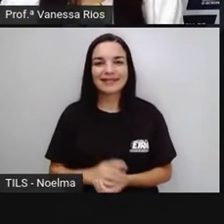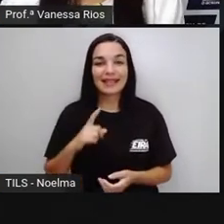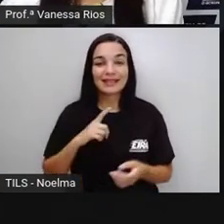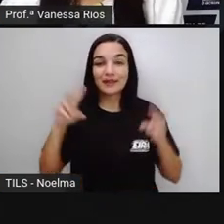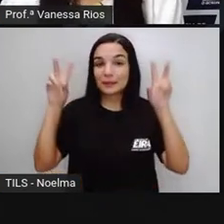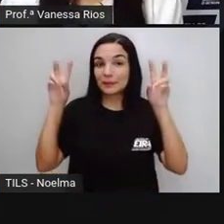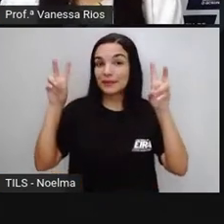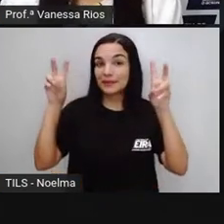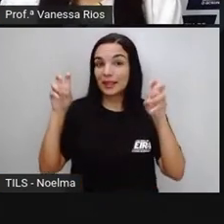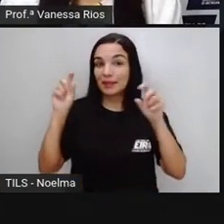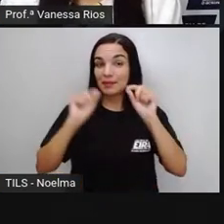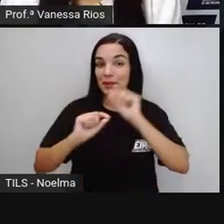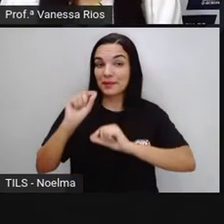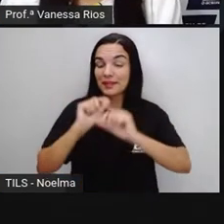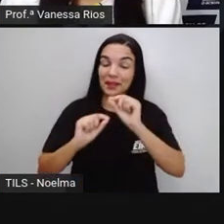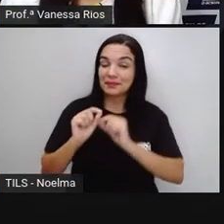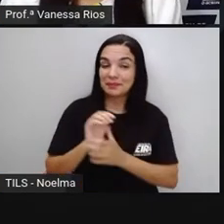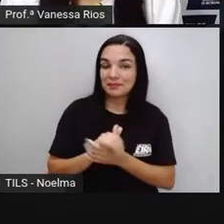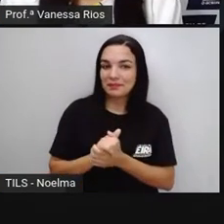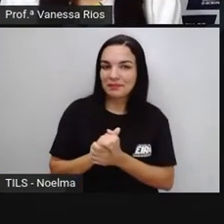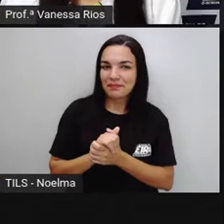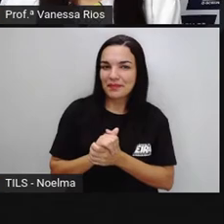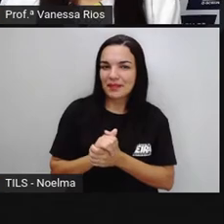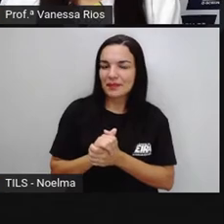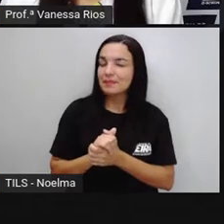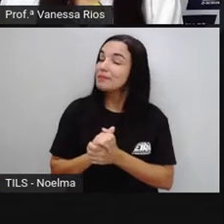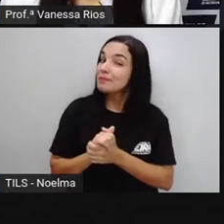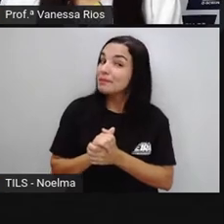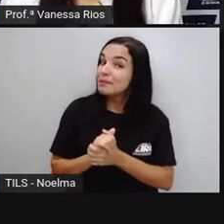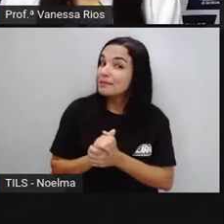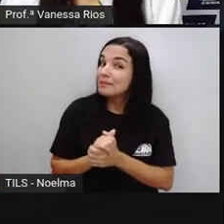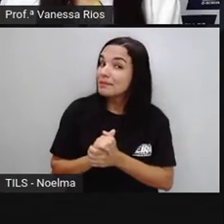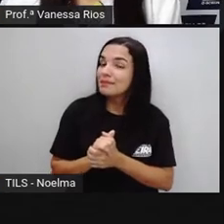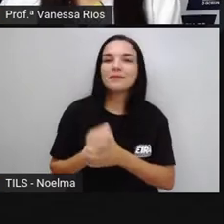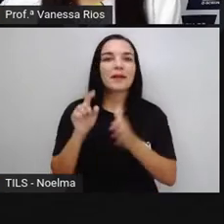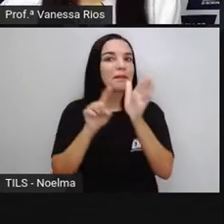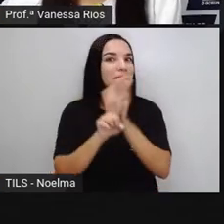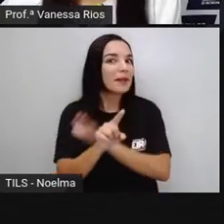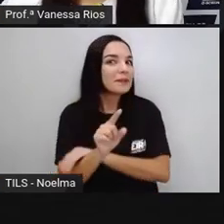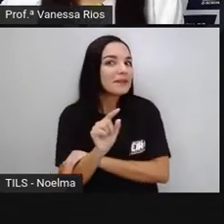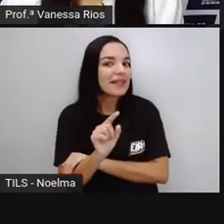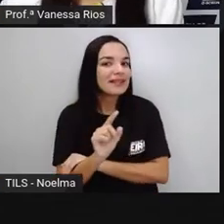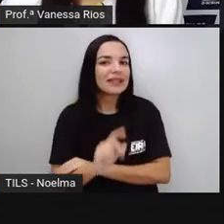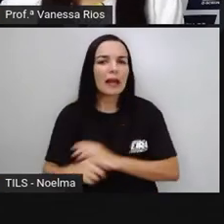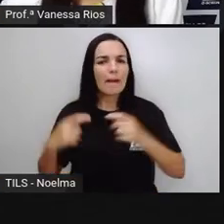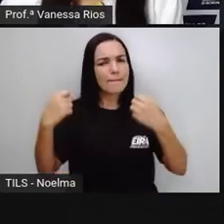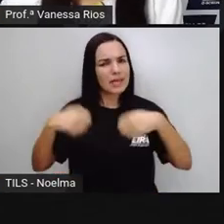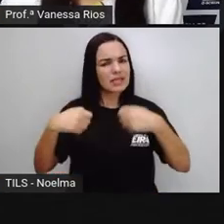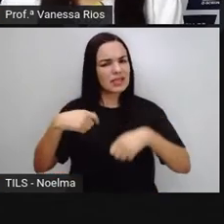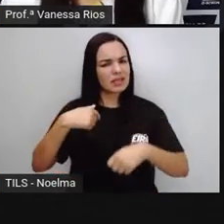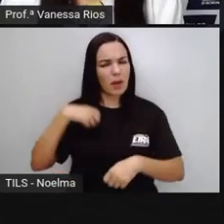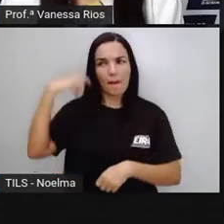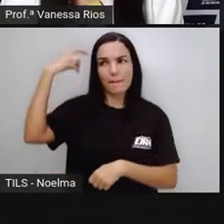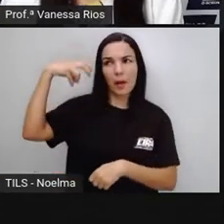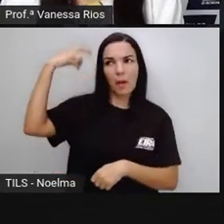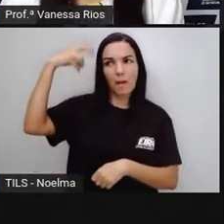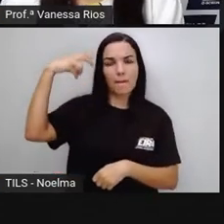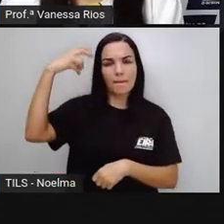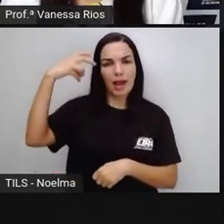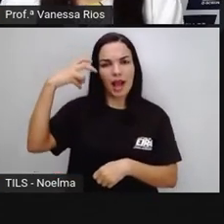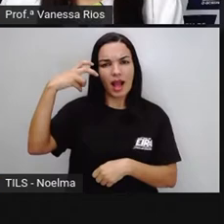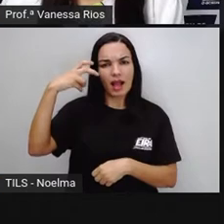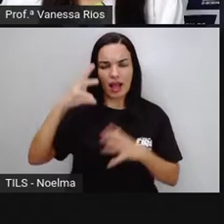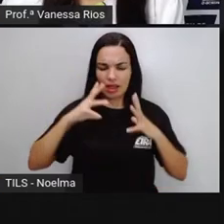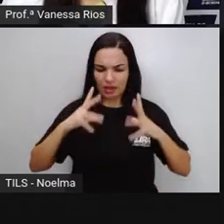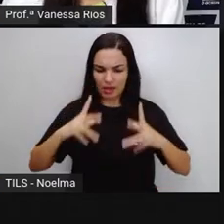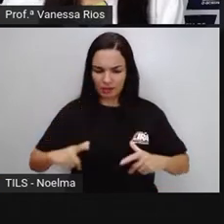nós vamos estudar sobre, hum, olha só, uma pergunta. Preciso me preocupar com a